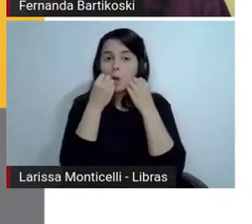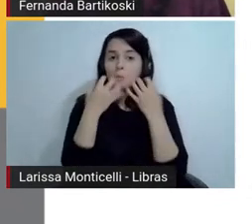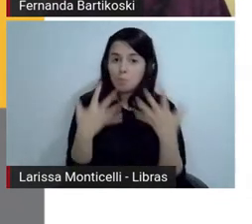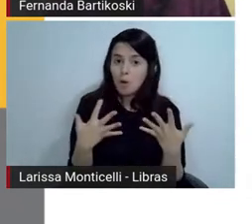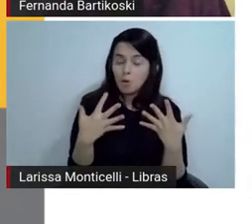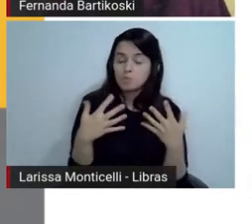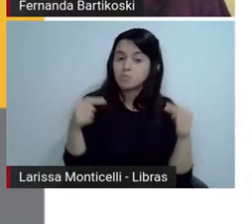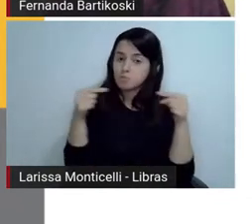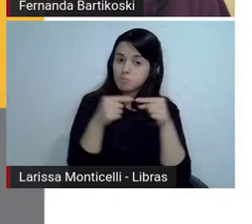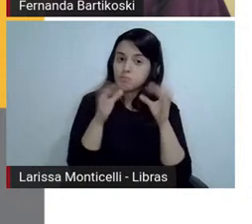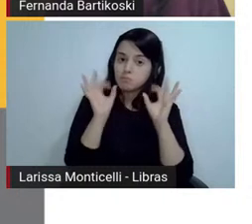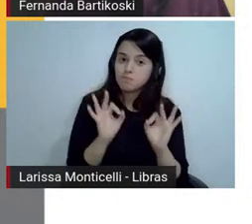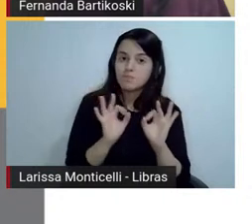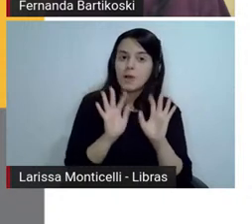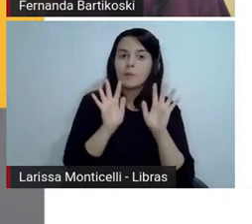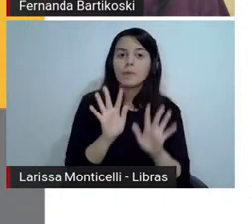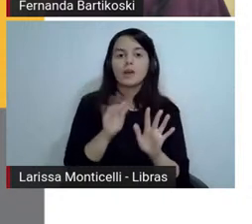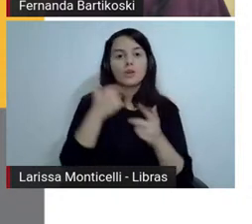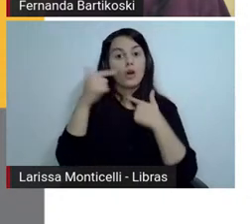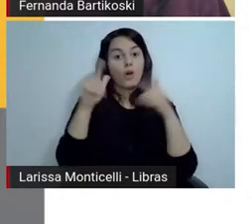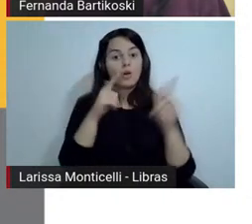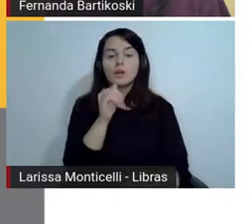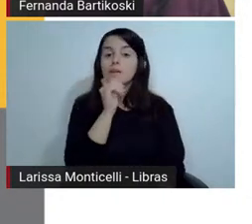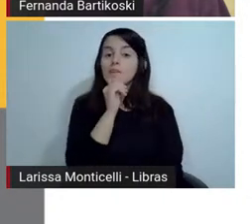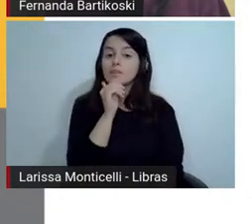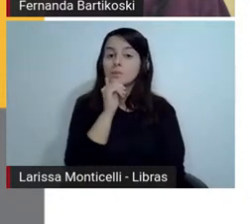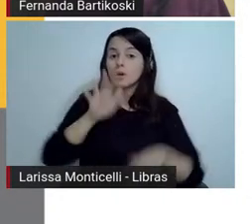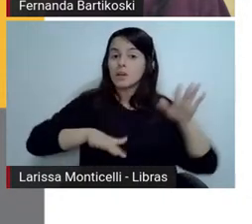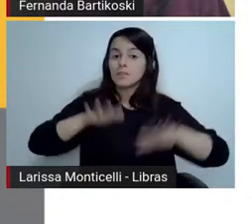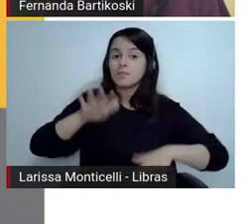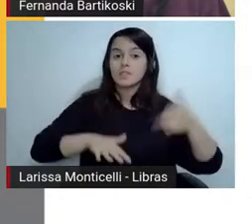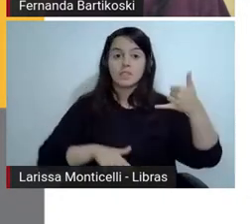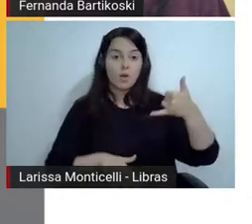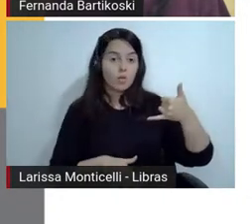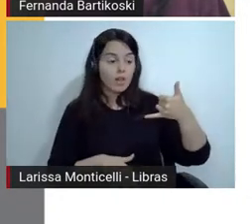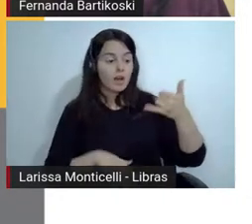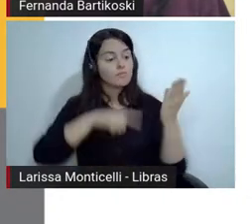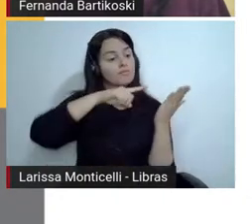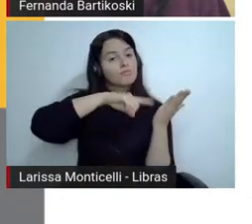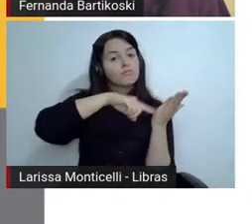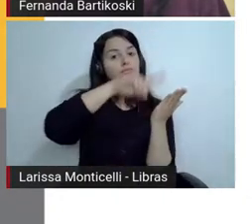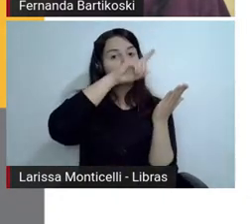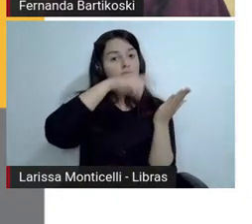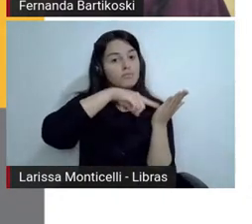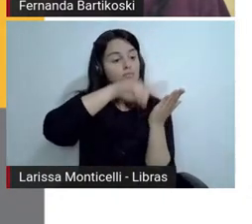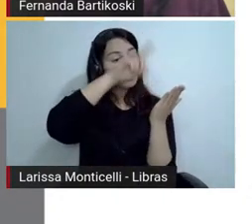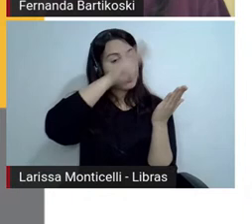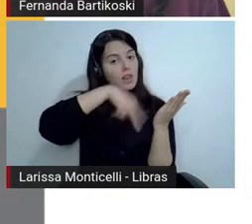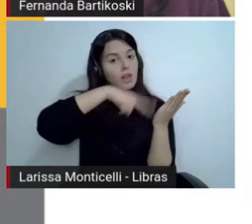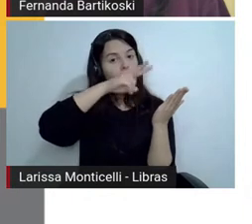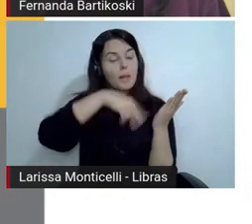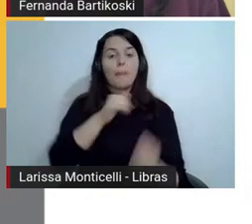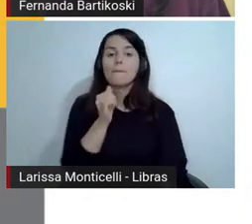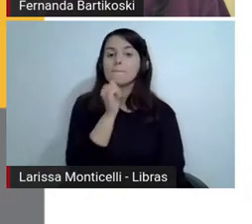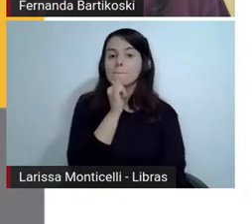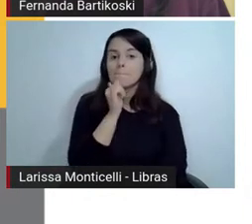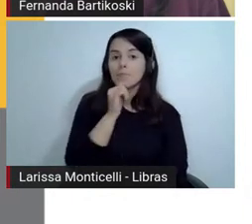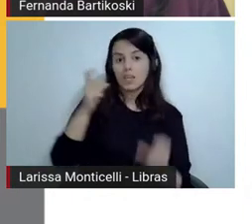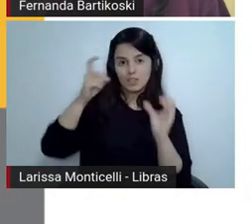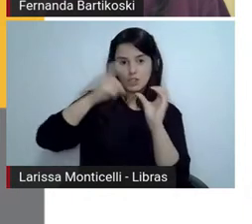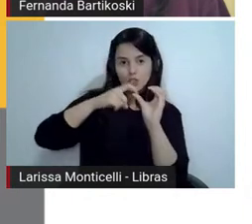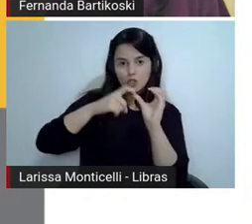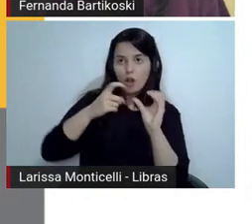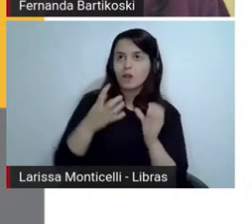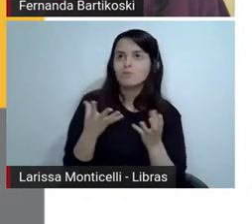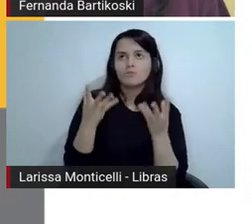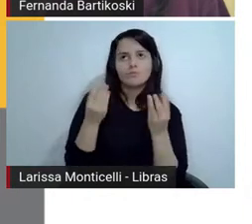literatura no celular, né? Então eu vi aqui algum pessoal comentando sobre TikTok então tem vários